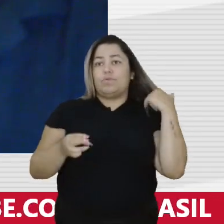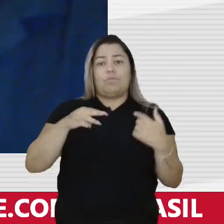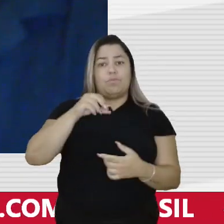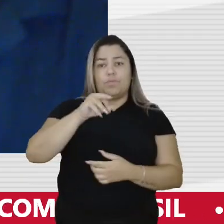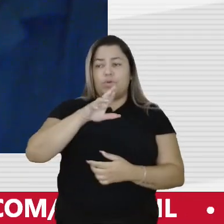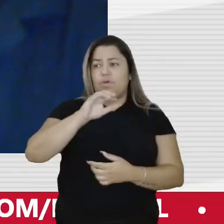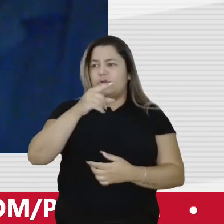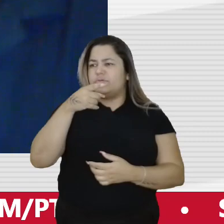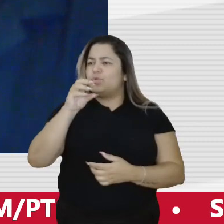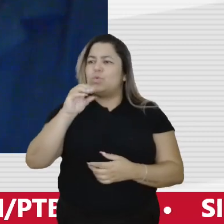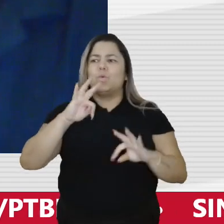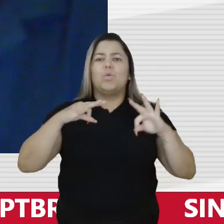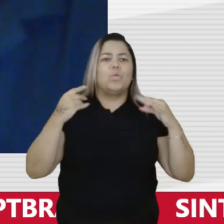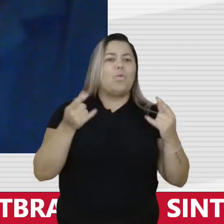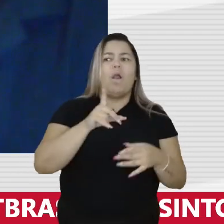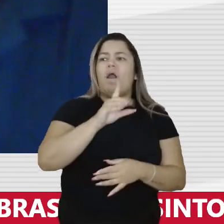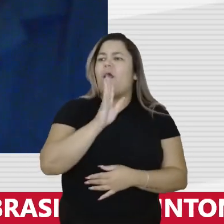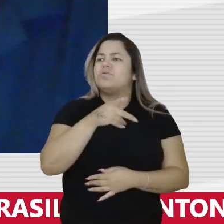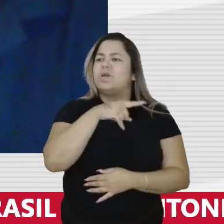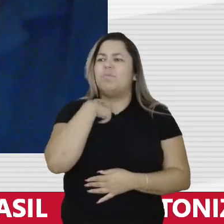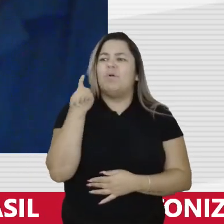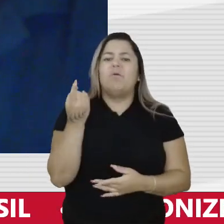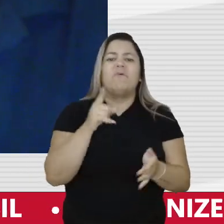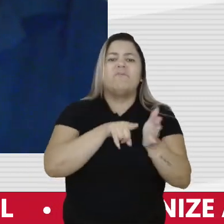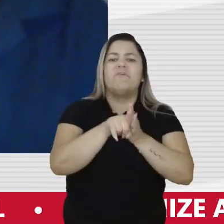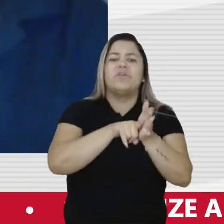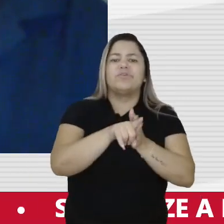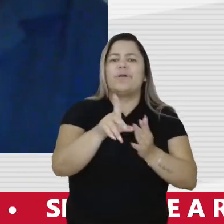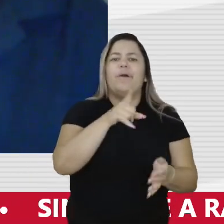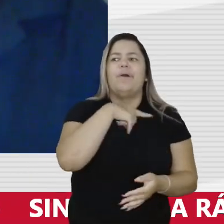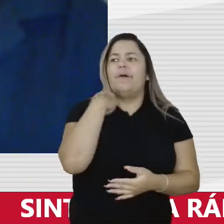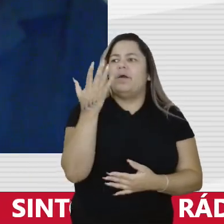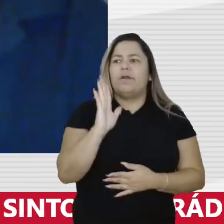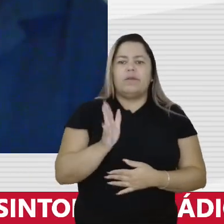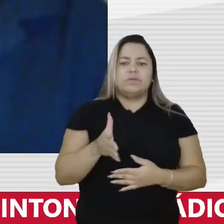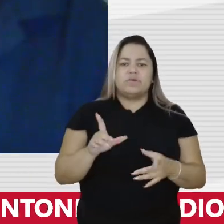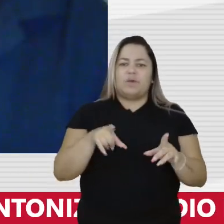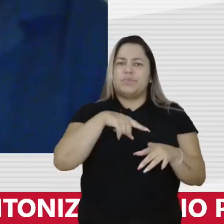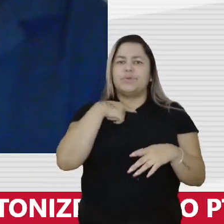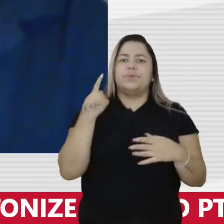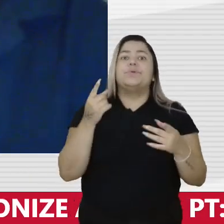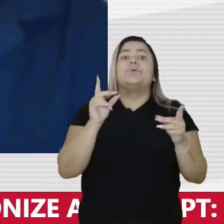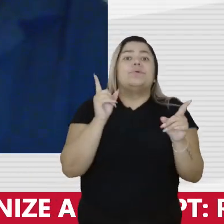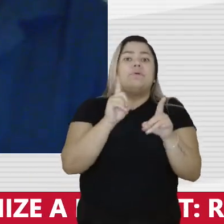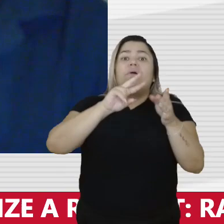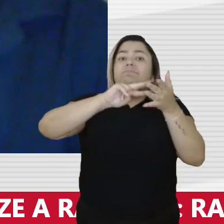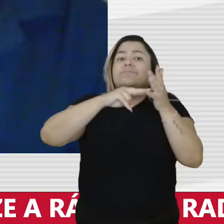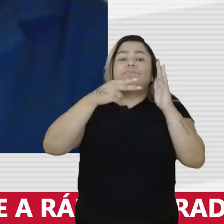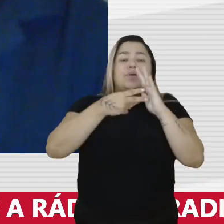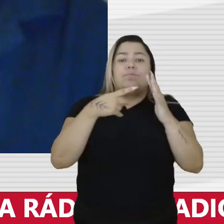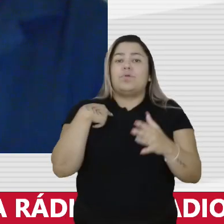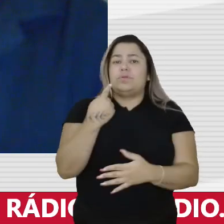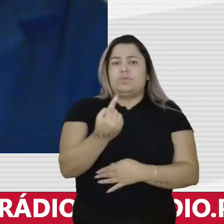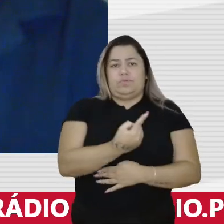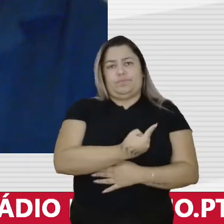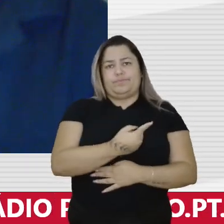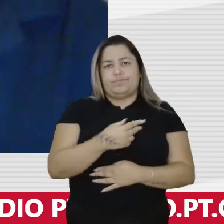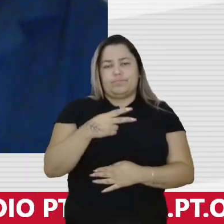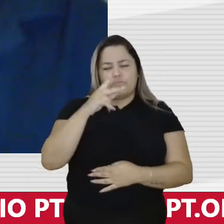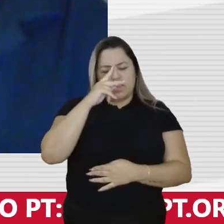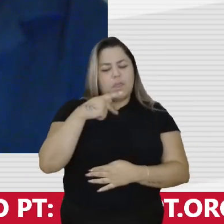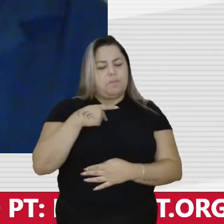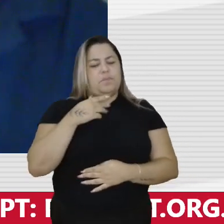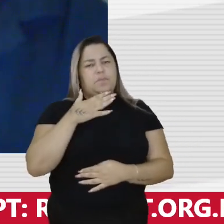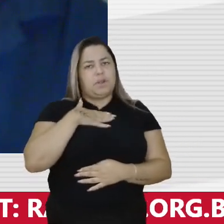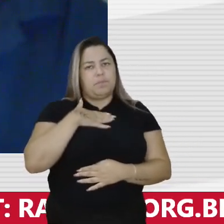já todo mundo morreu, a gente vai fazer o que? Vai investigar os mortos? O que isso significará para nós? Porque para mim, eu vou falar uma